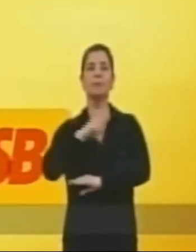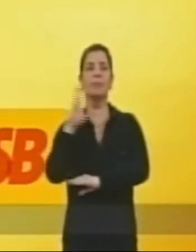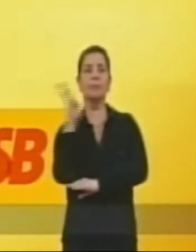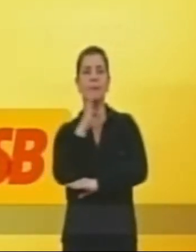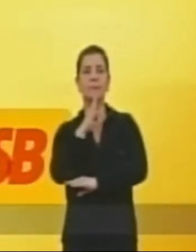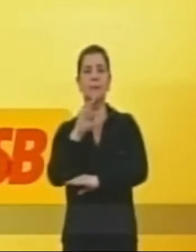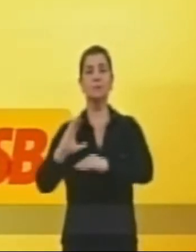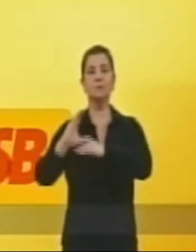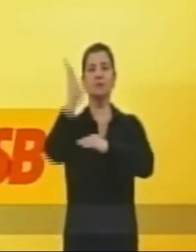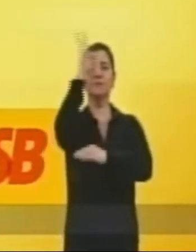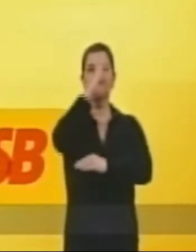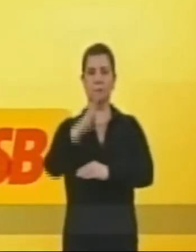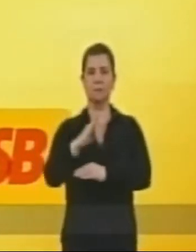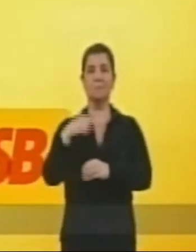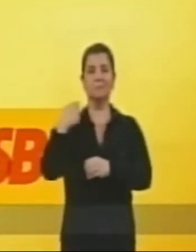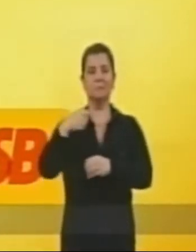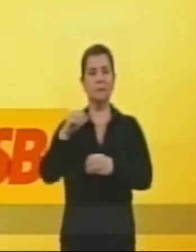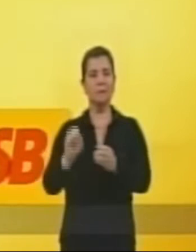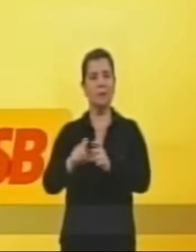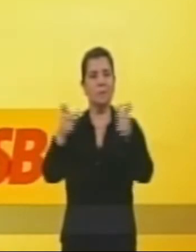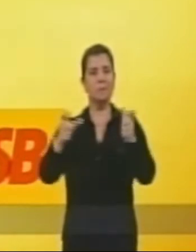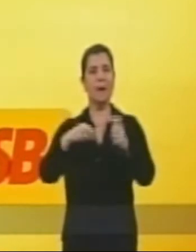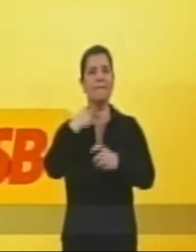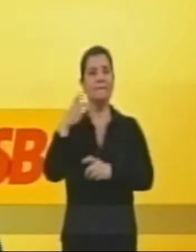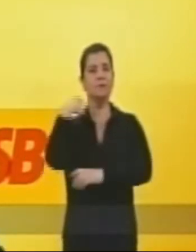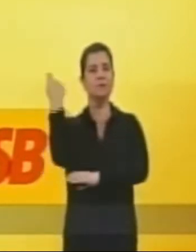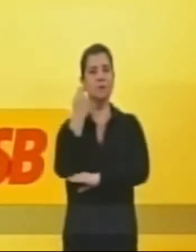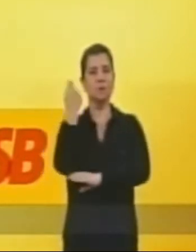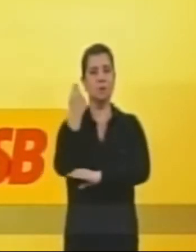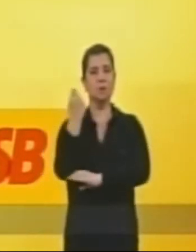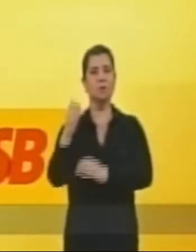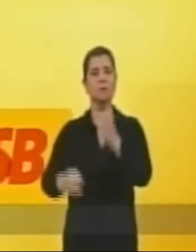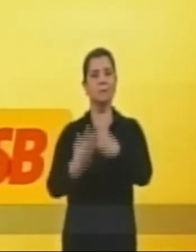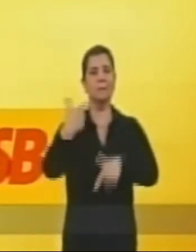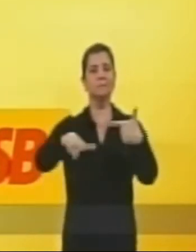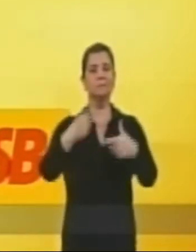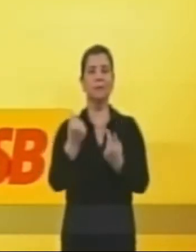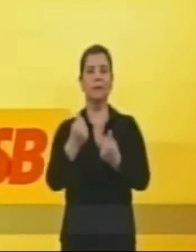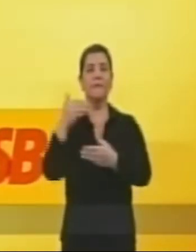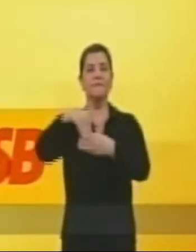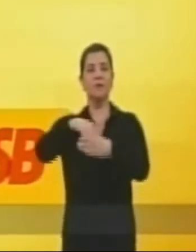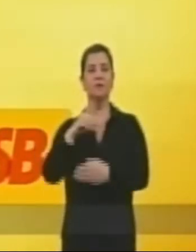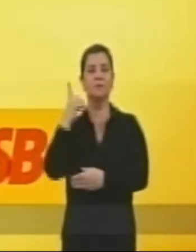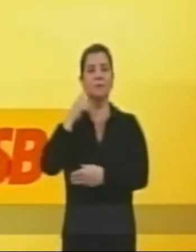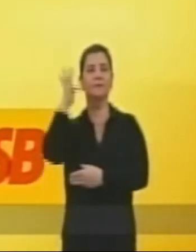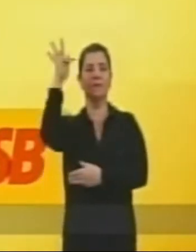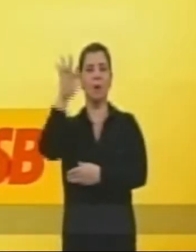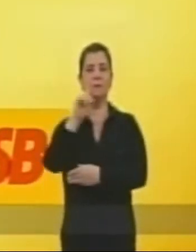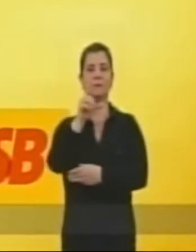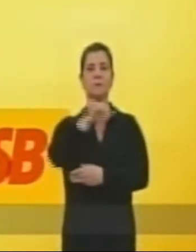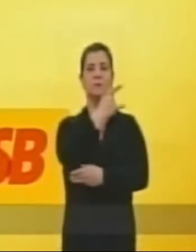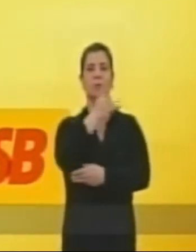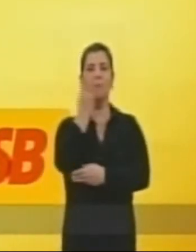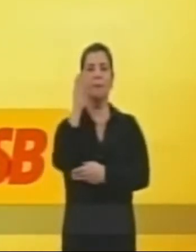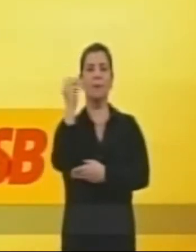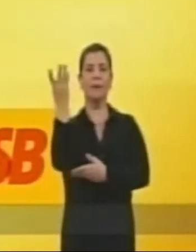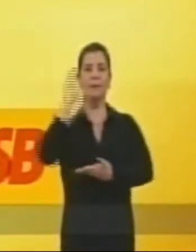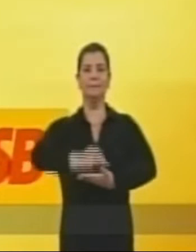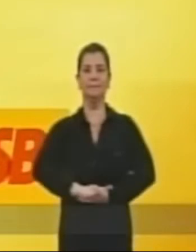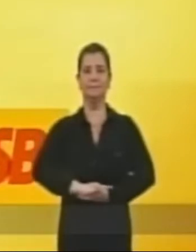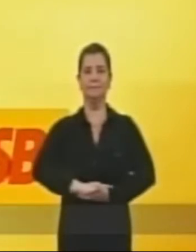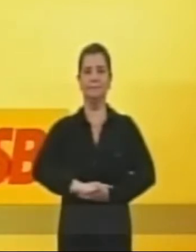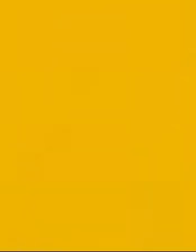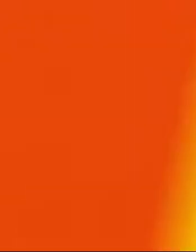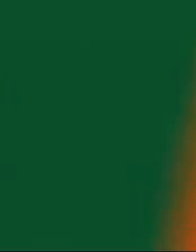Grande tem pressa. No Congresso Nacional, precisamos ampliar a voz dos gaúchos, que geram renda e emprego. Vote. Deputado Federal, dá o CISO